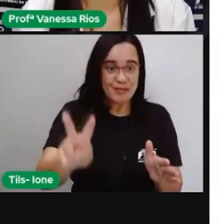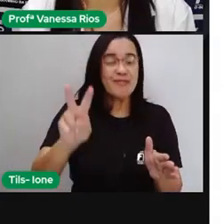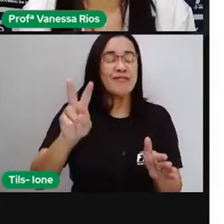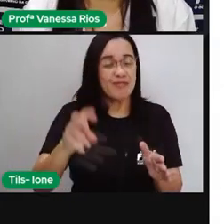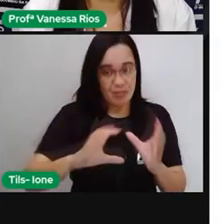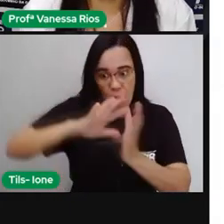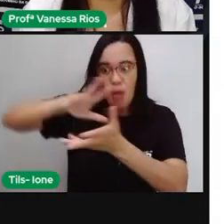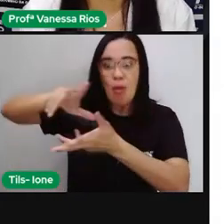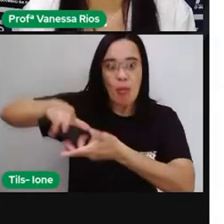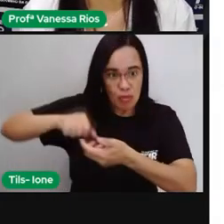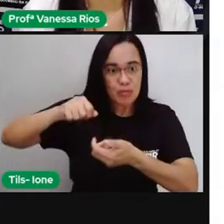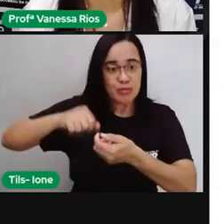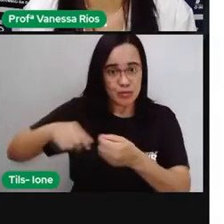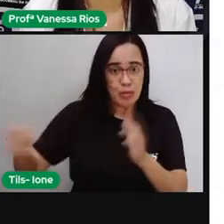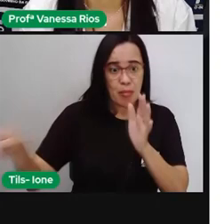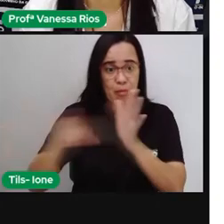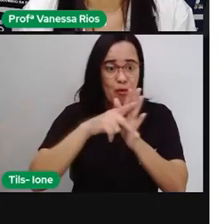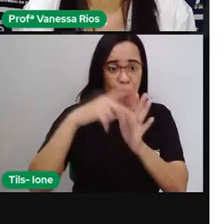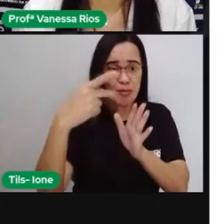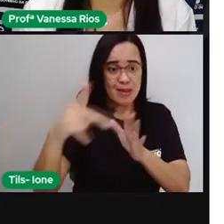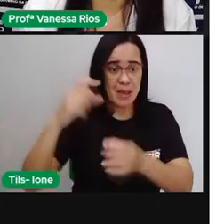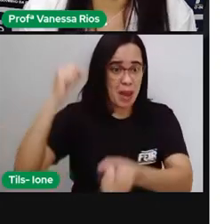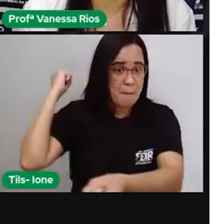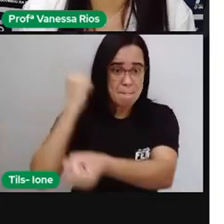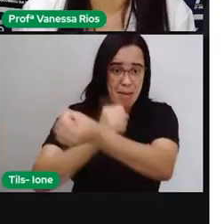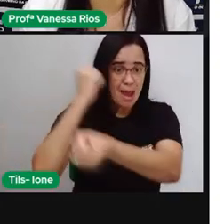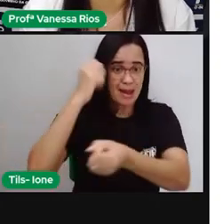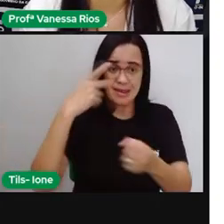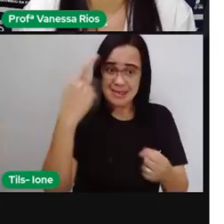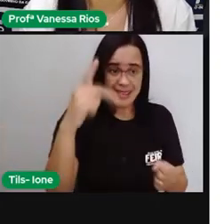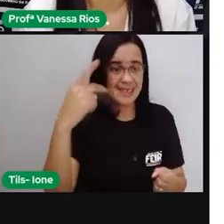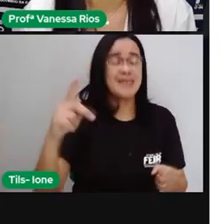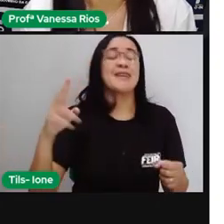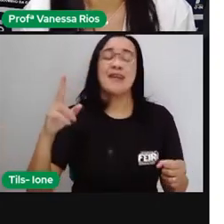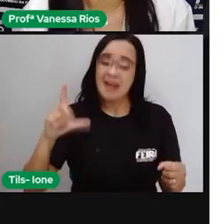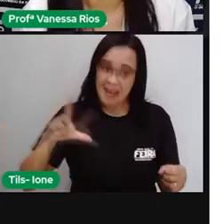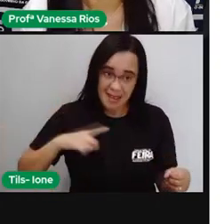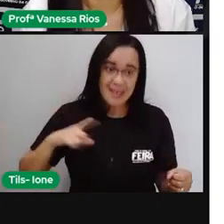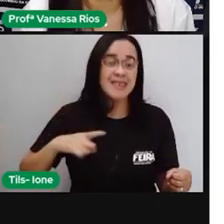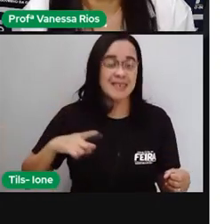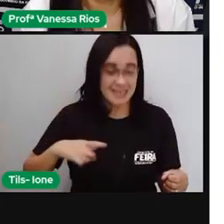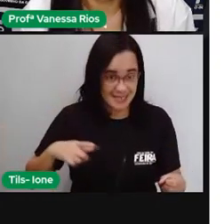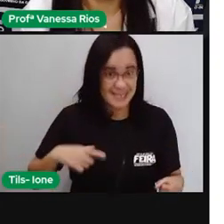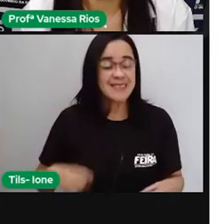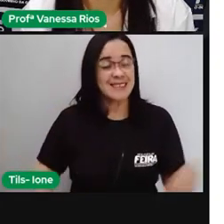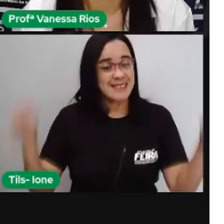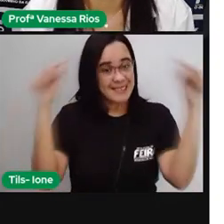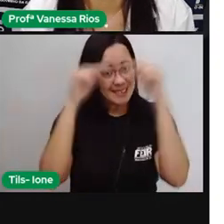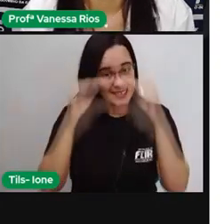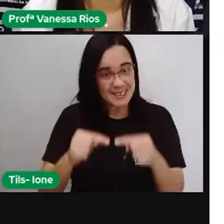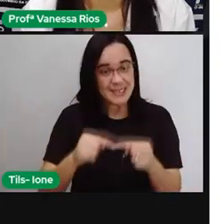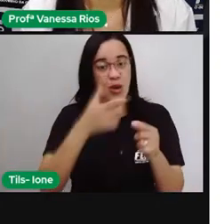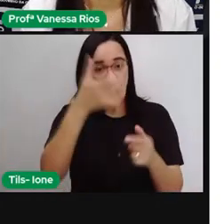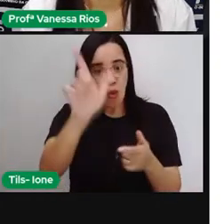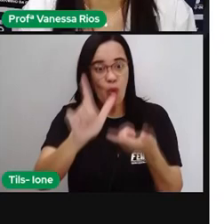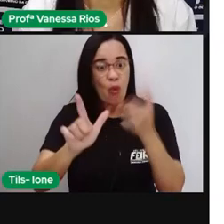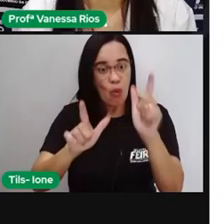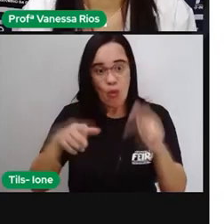muito marcante, né, em relação à obra que a Pró mostrou, em relação também às outras obras de Miró.